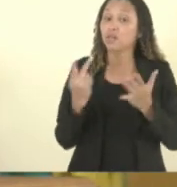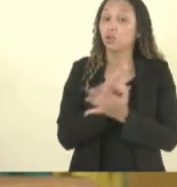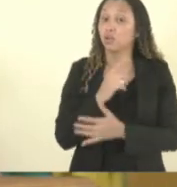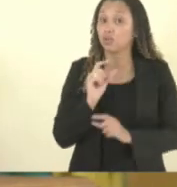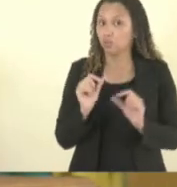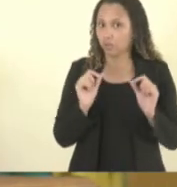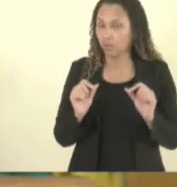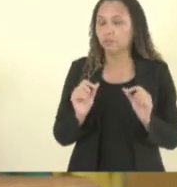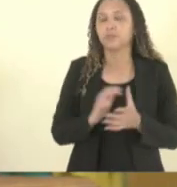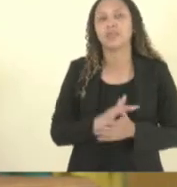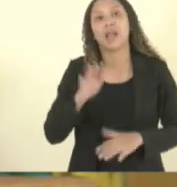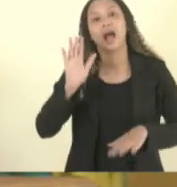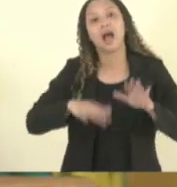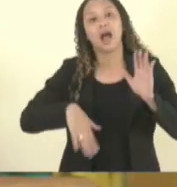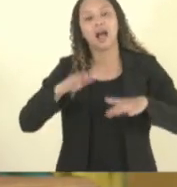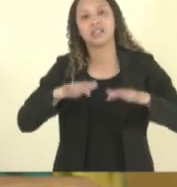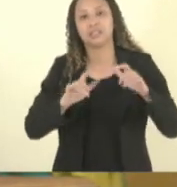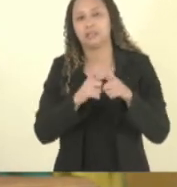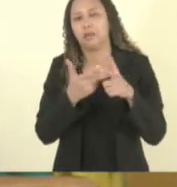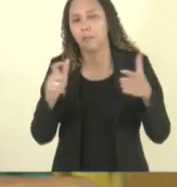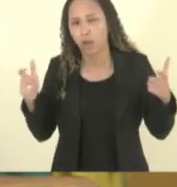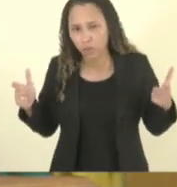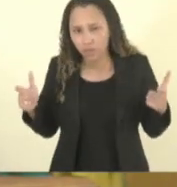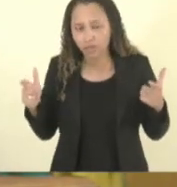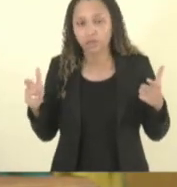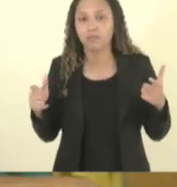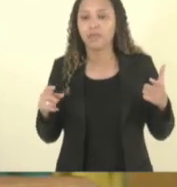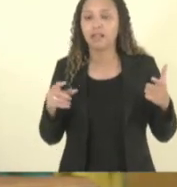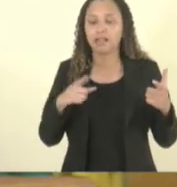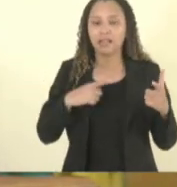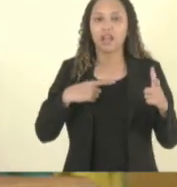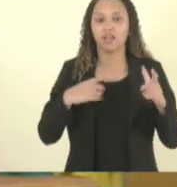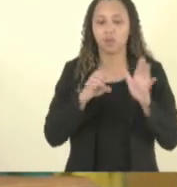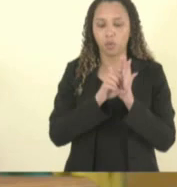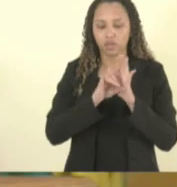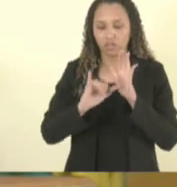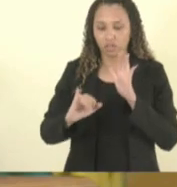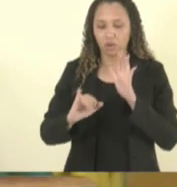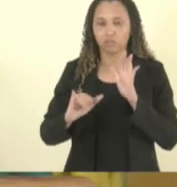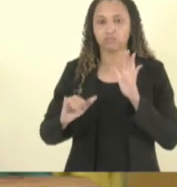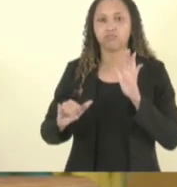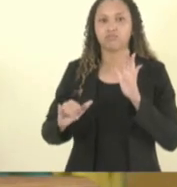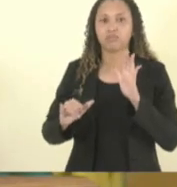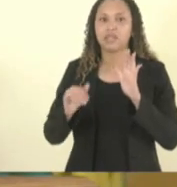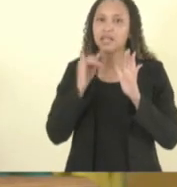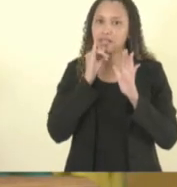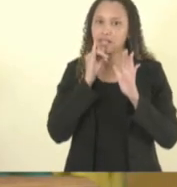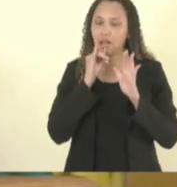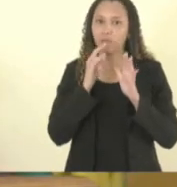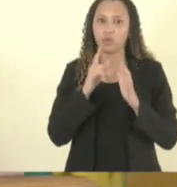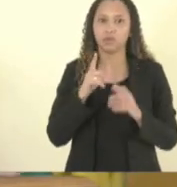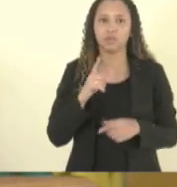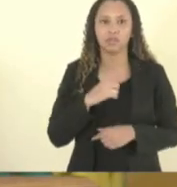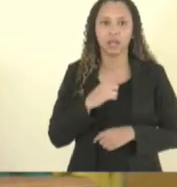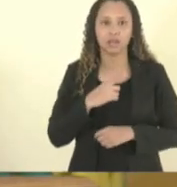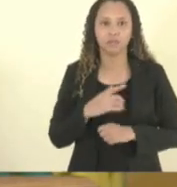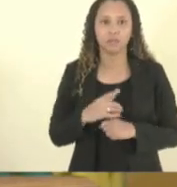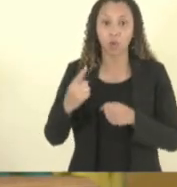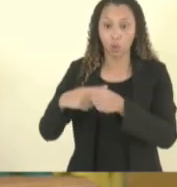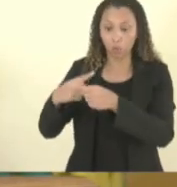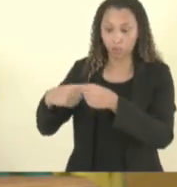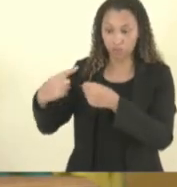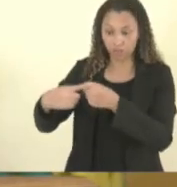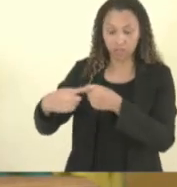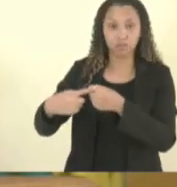que muitas vezes você faz a chamada do edital a gente chama por exemplo eu estou com um município que nós já